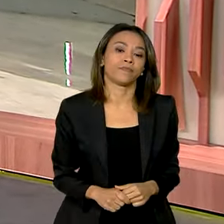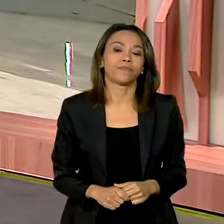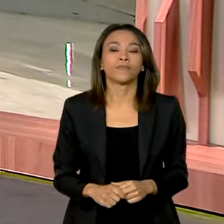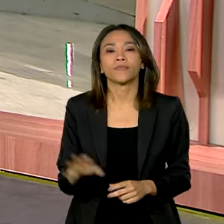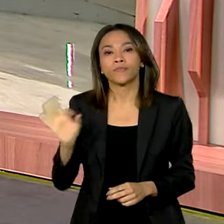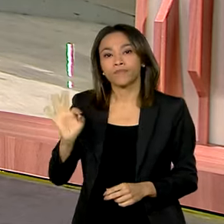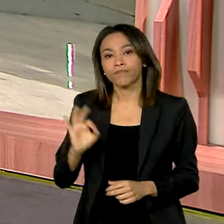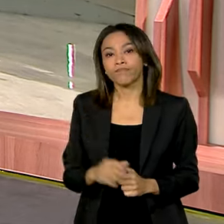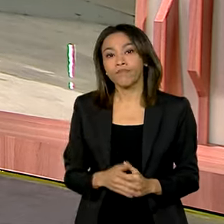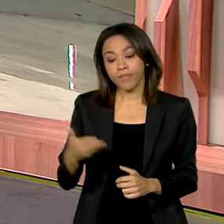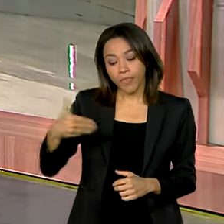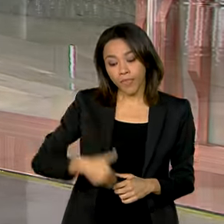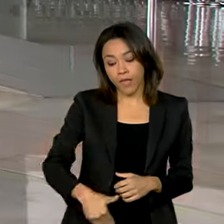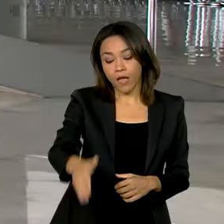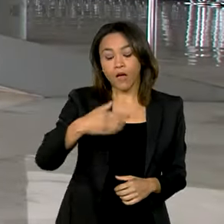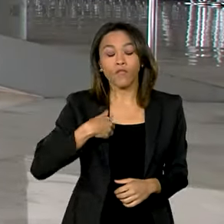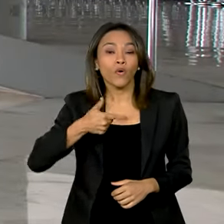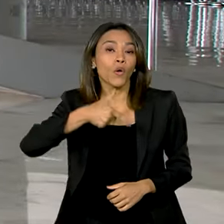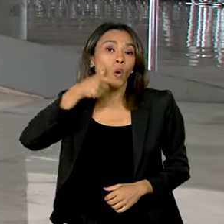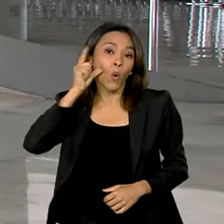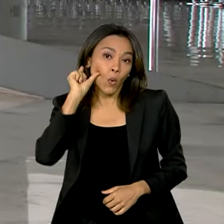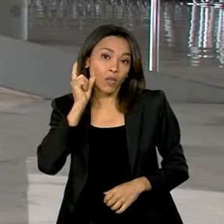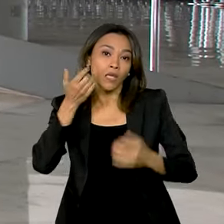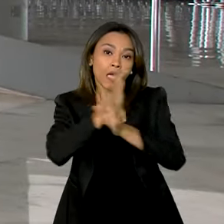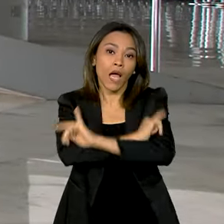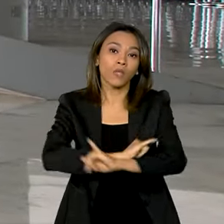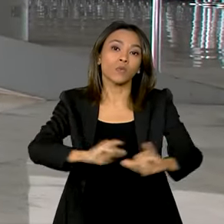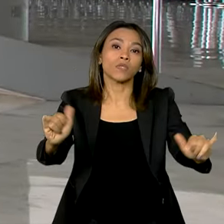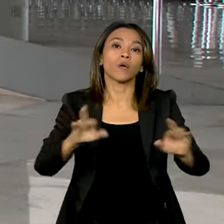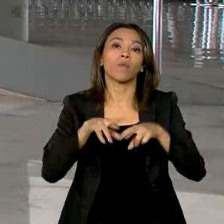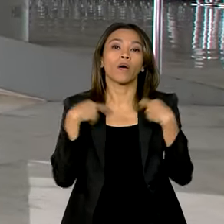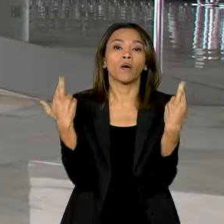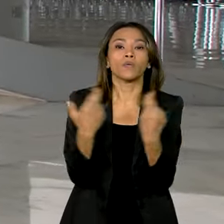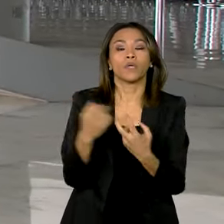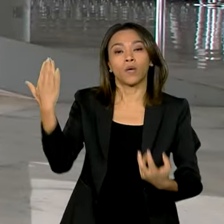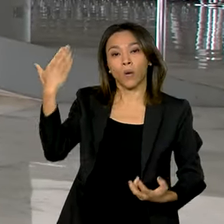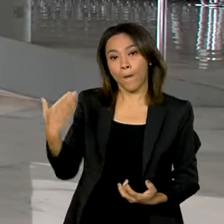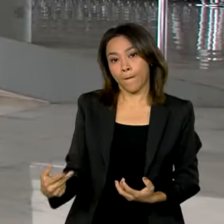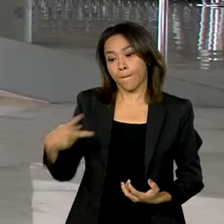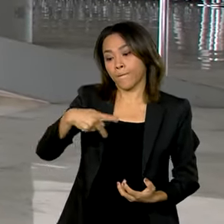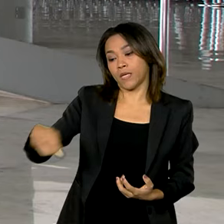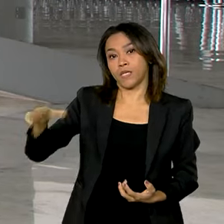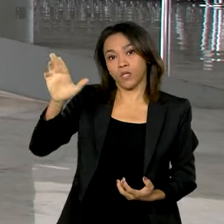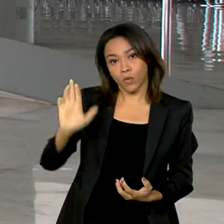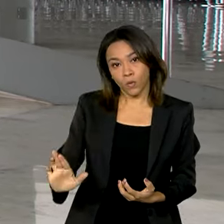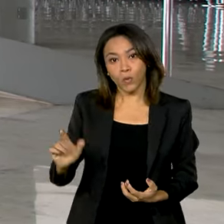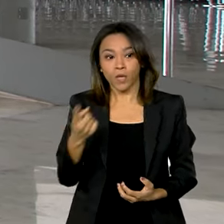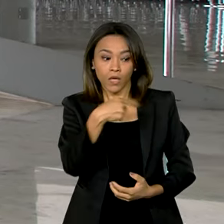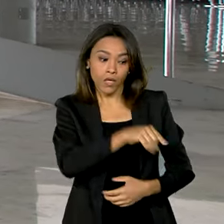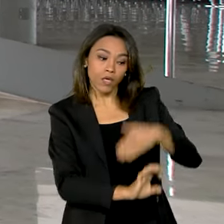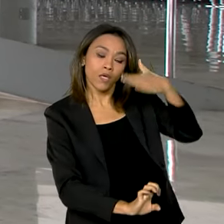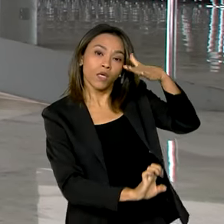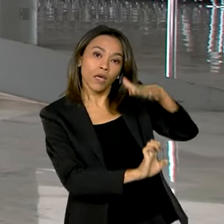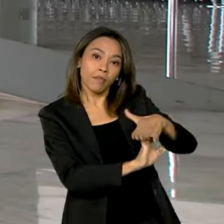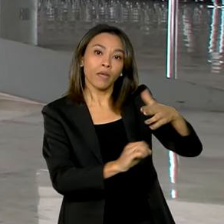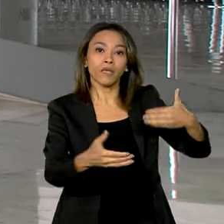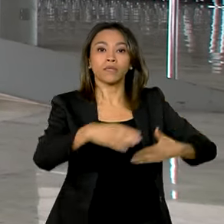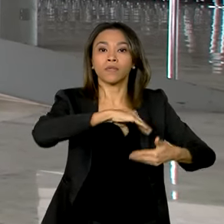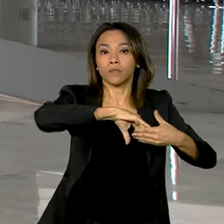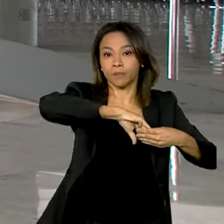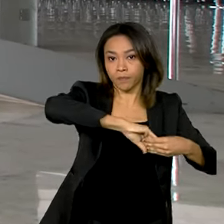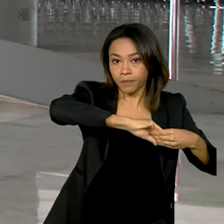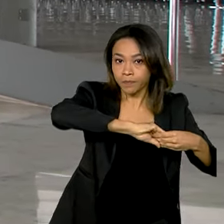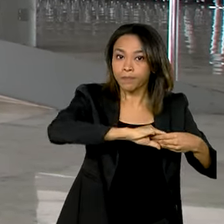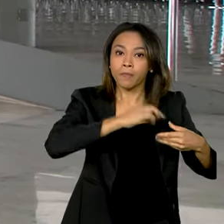Vanessa. Olha, esse anúncio foi feito ontem numa reunião entre o presidente Lula e o CEO da Mercado Livre, Fernando Yunis.